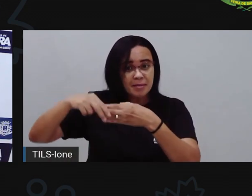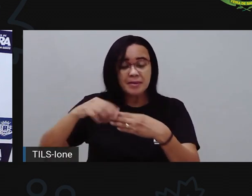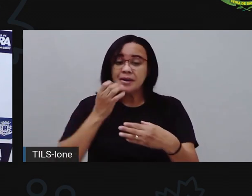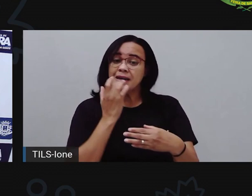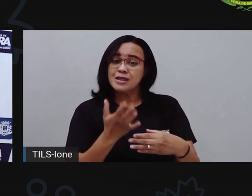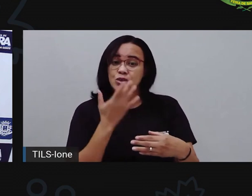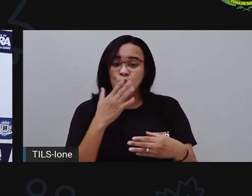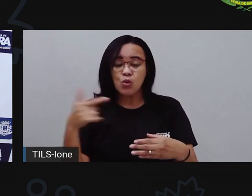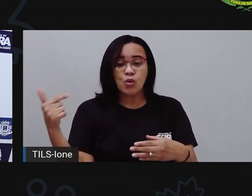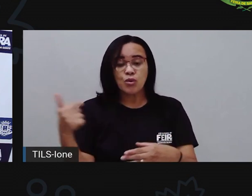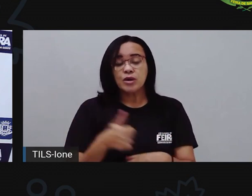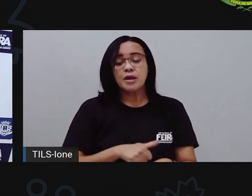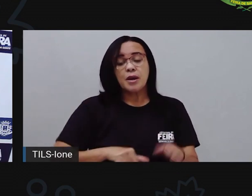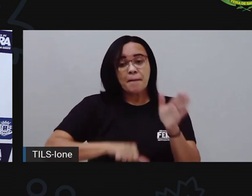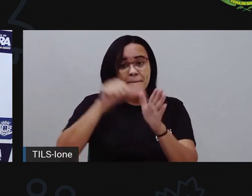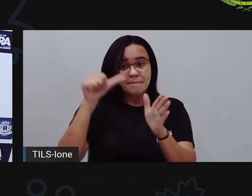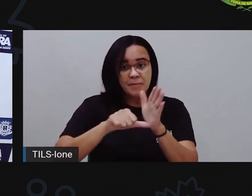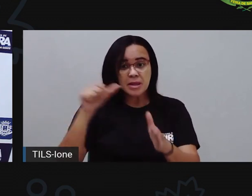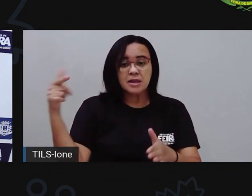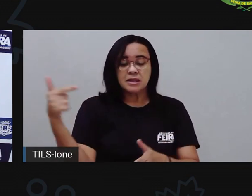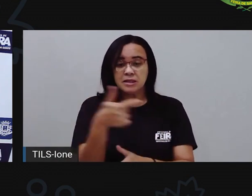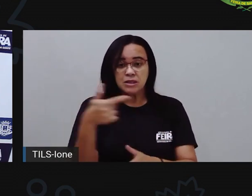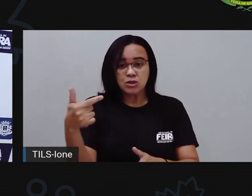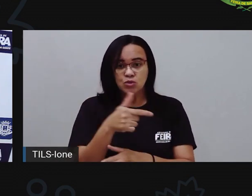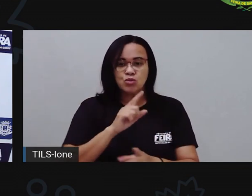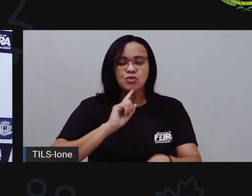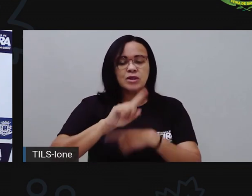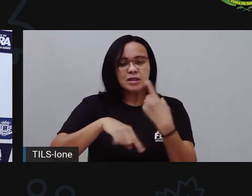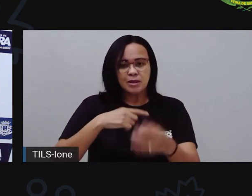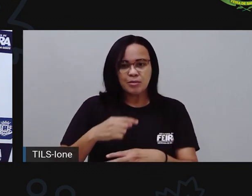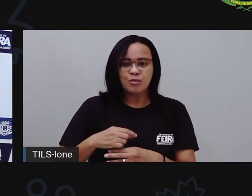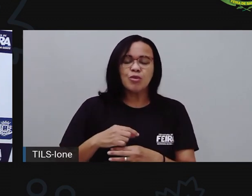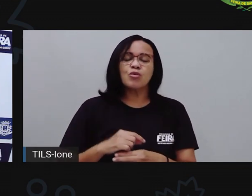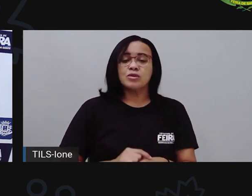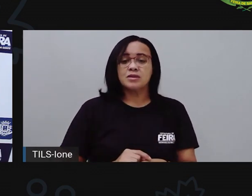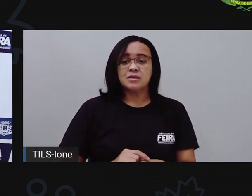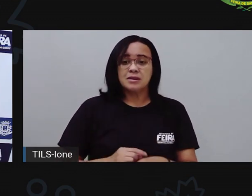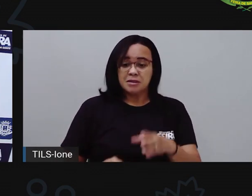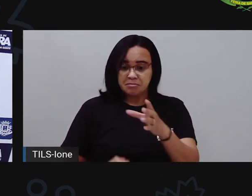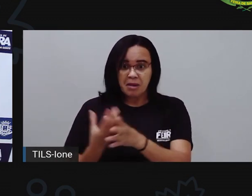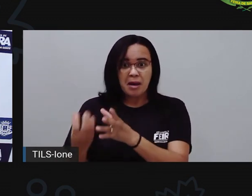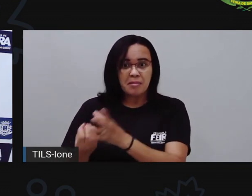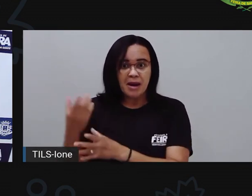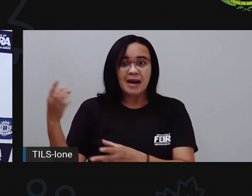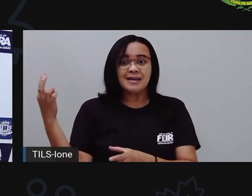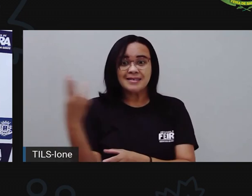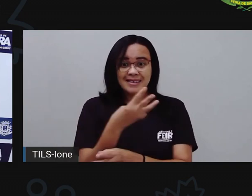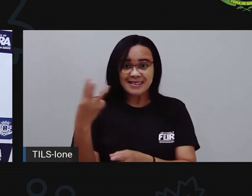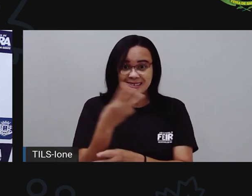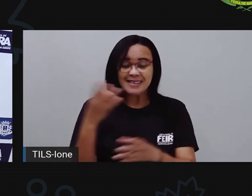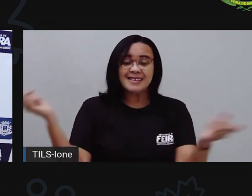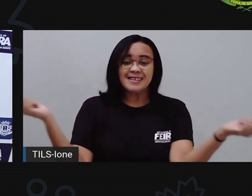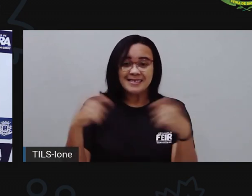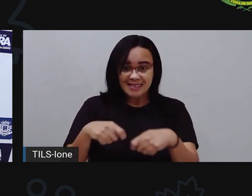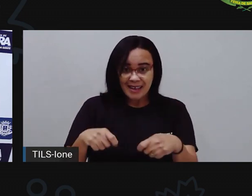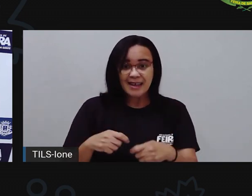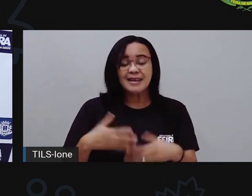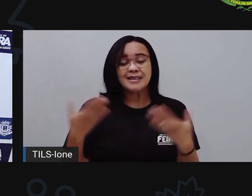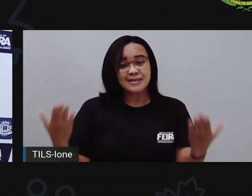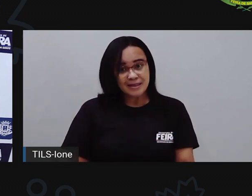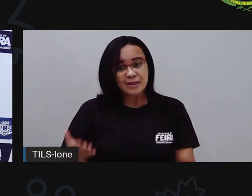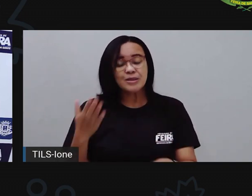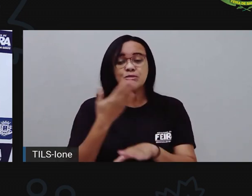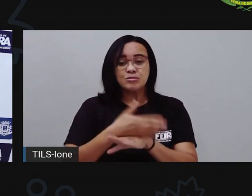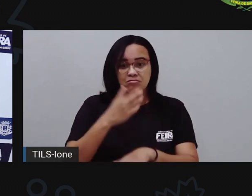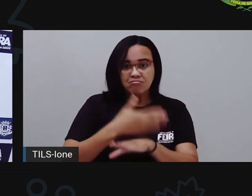secundárias, e aí juntando elas a gente tem as cores terciárias, né? Então façam essa exploração das cores, né? Para que